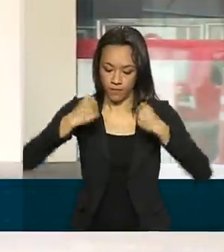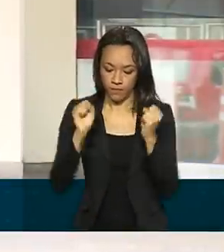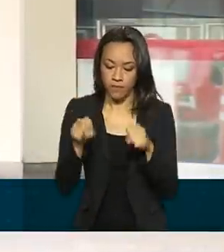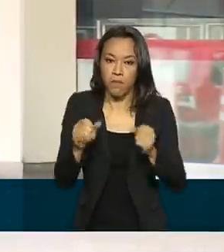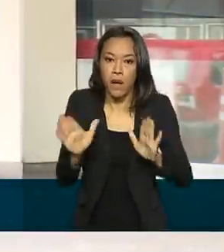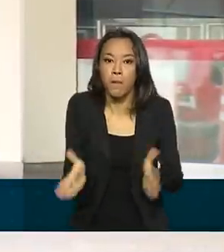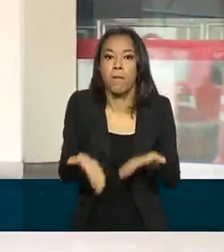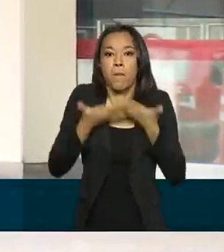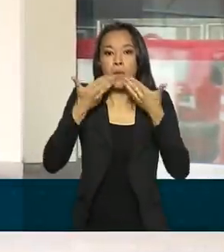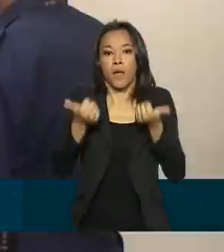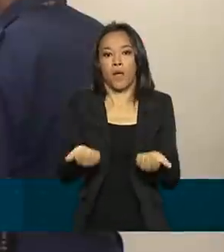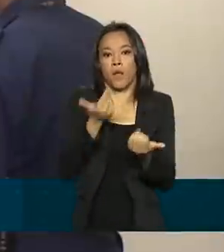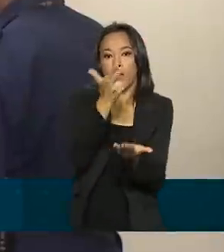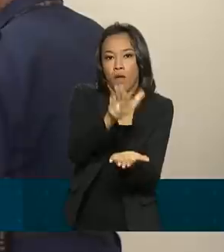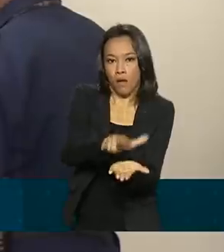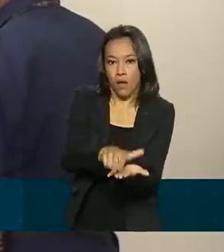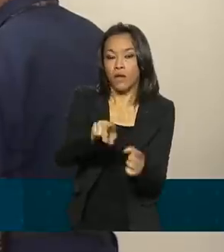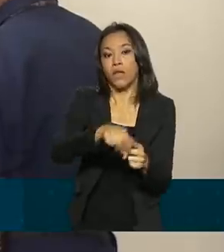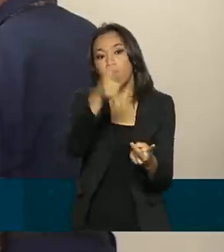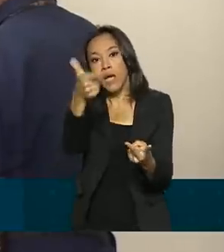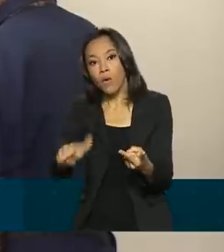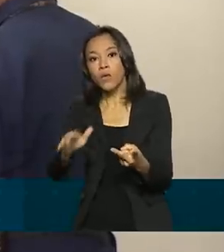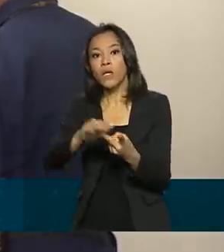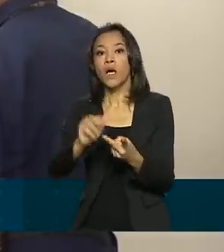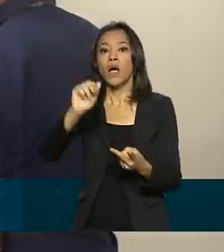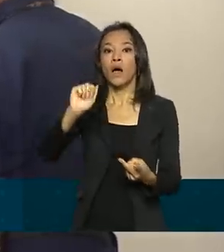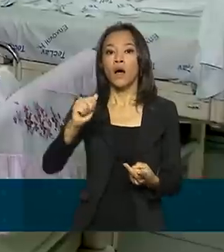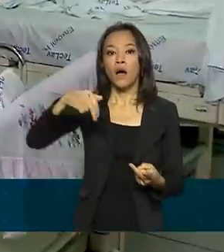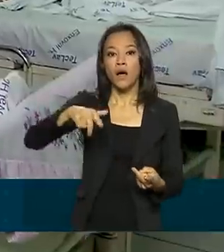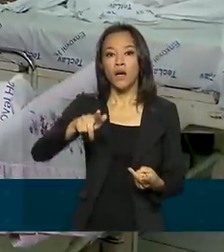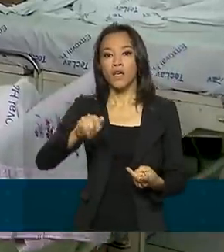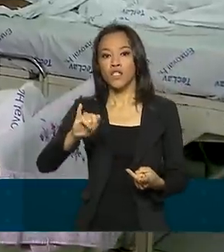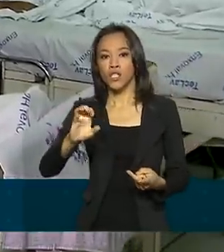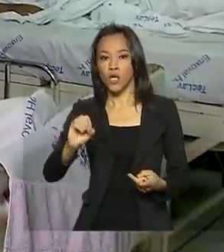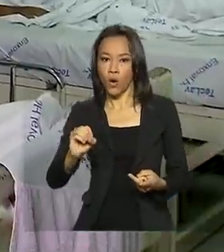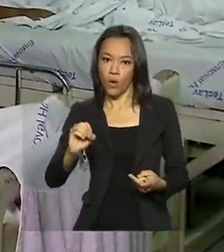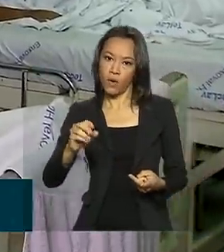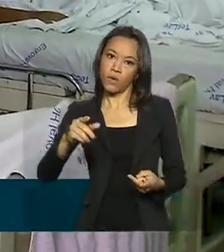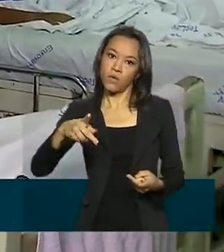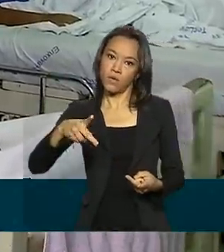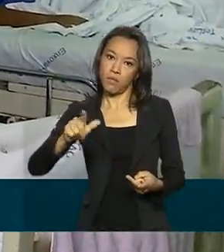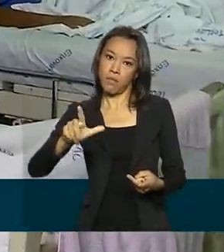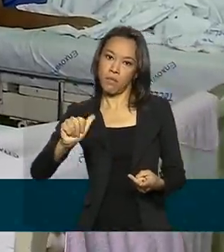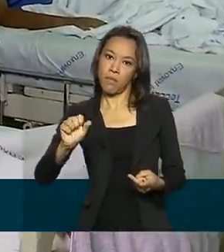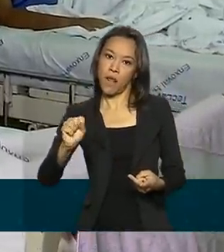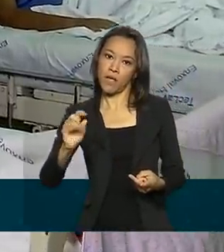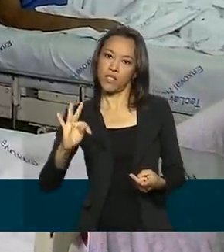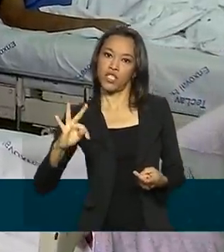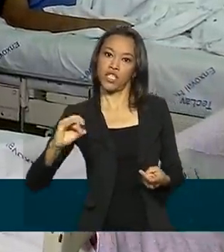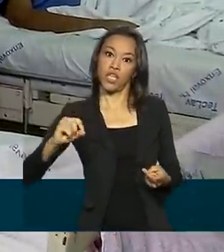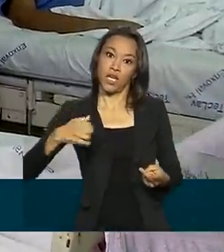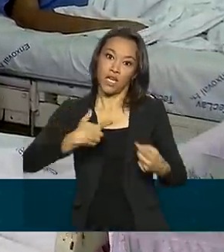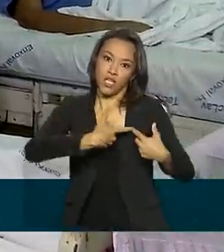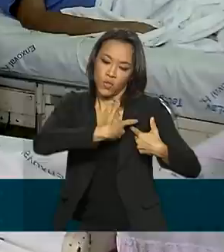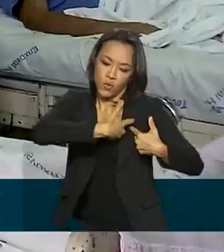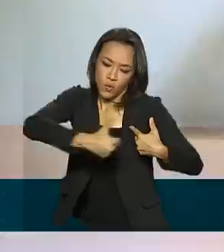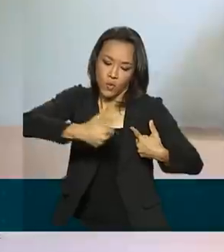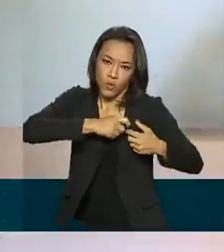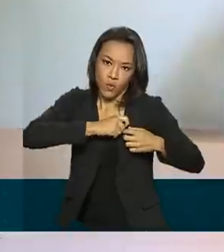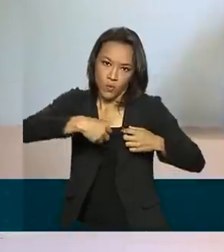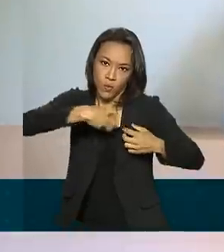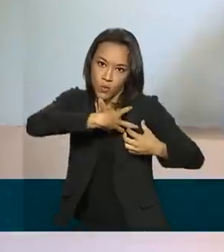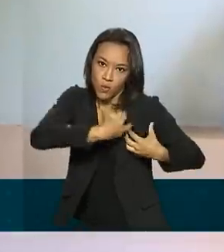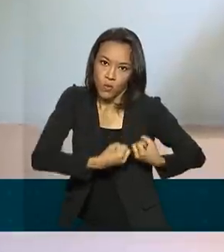e também a angioplastia ambulatorial, procedimento pouco invasivo, que desobstrui o fluxo de